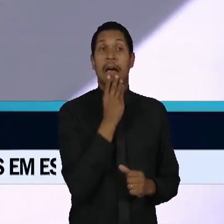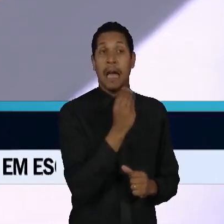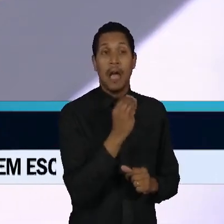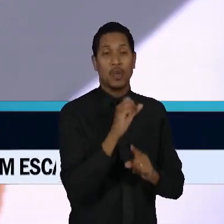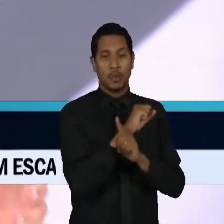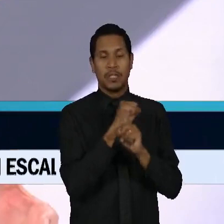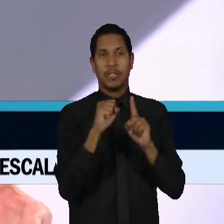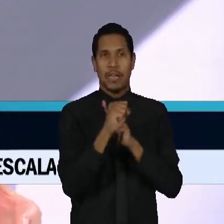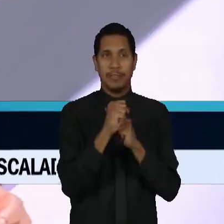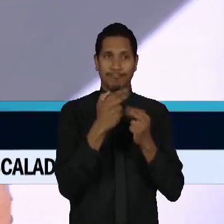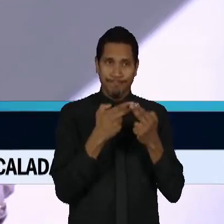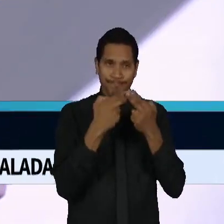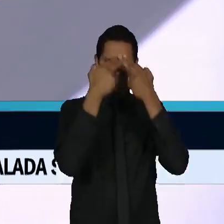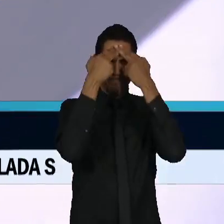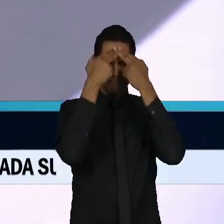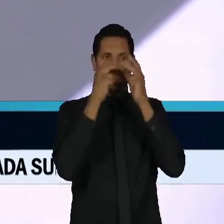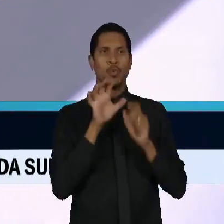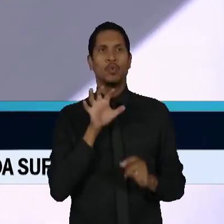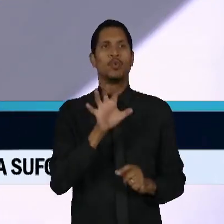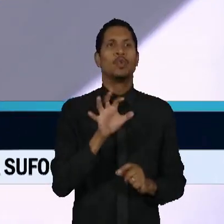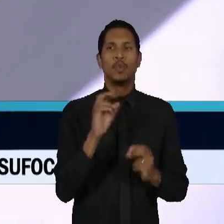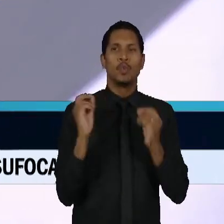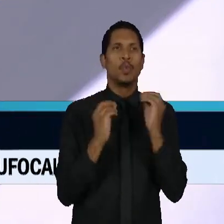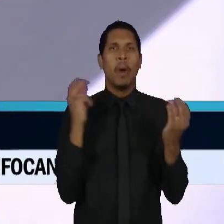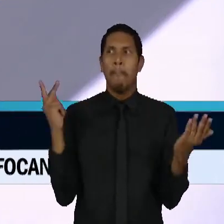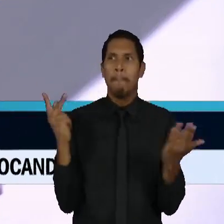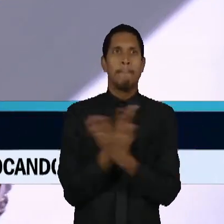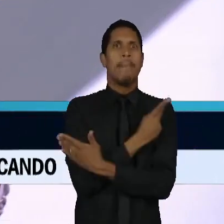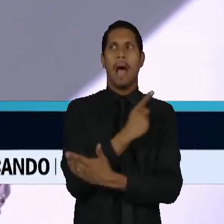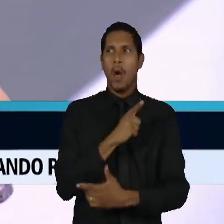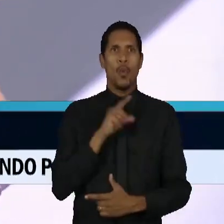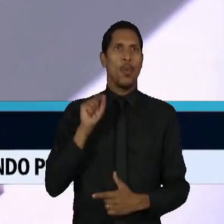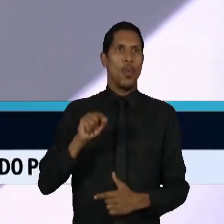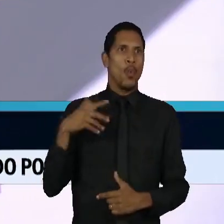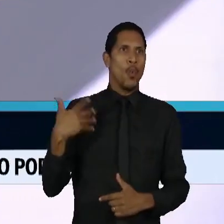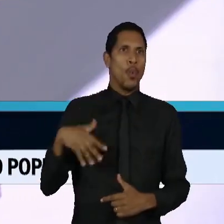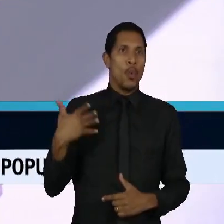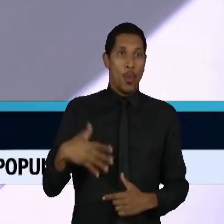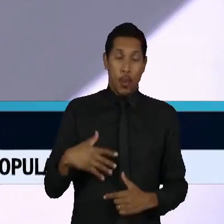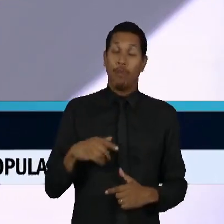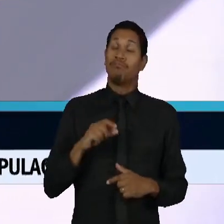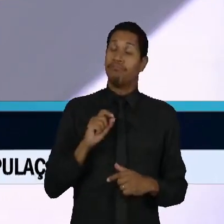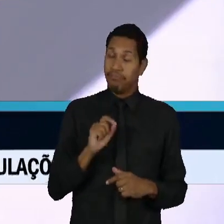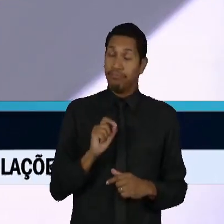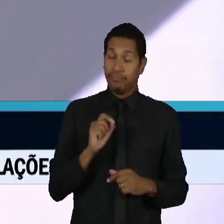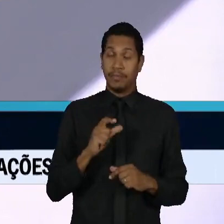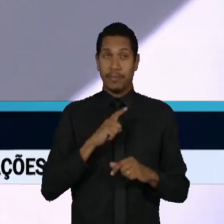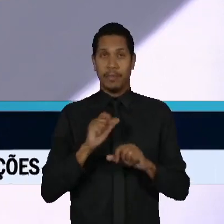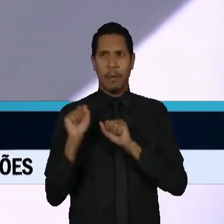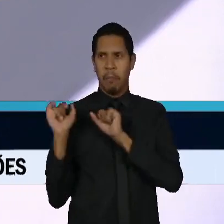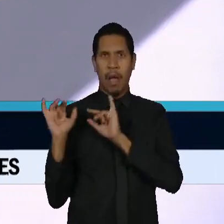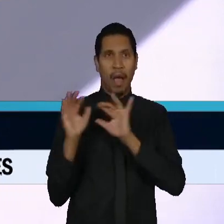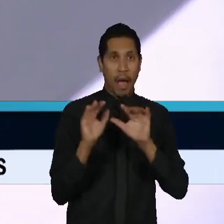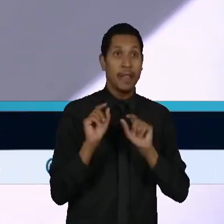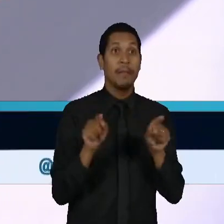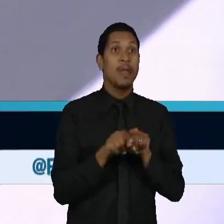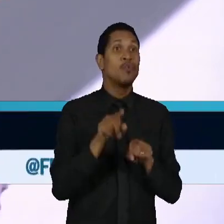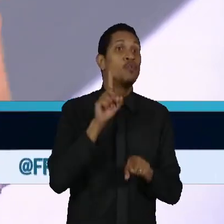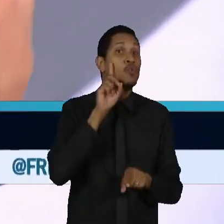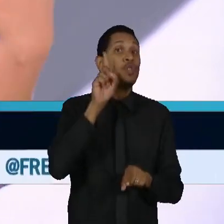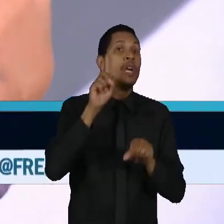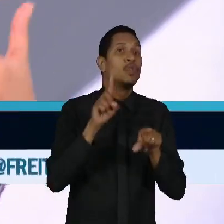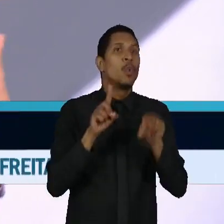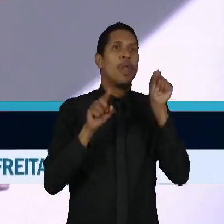forma como aconteceu e a extensão e o dia escolhido,